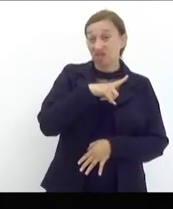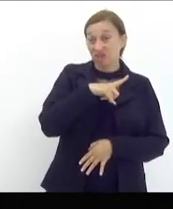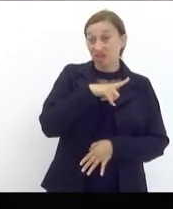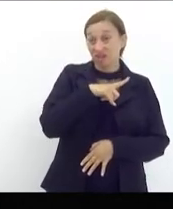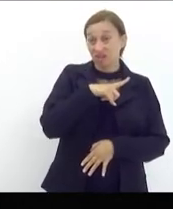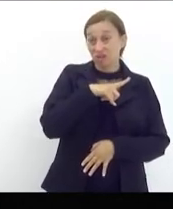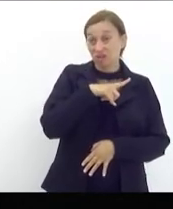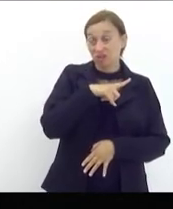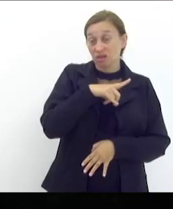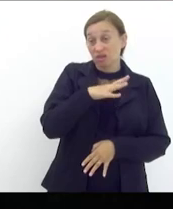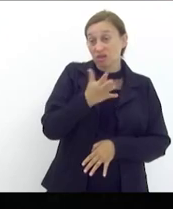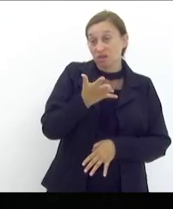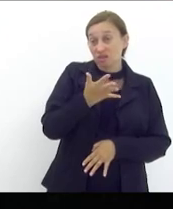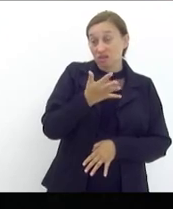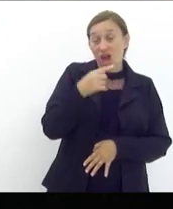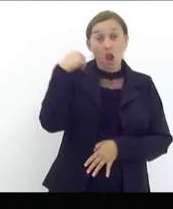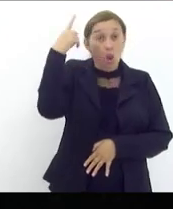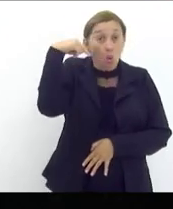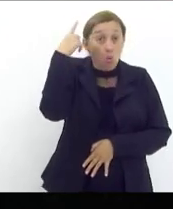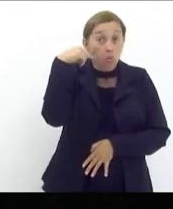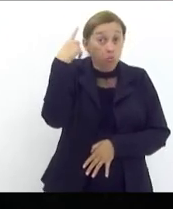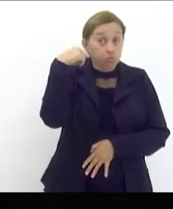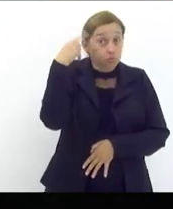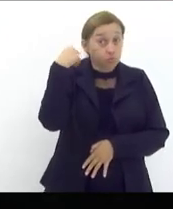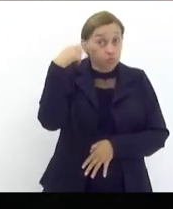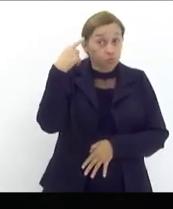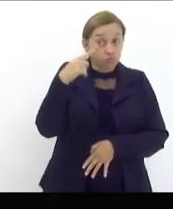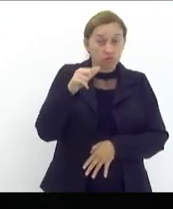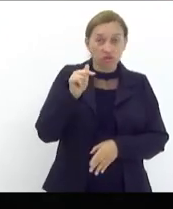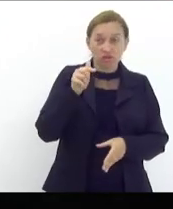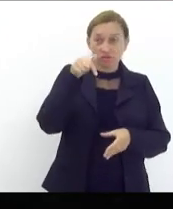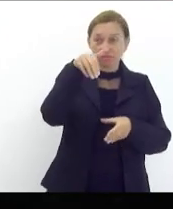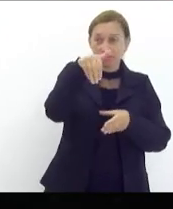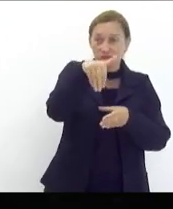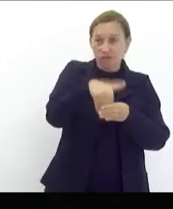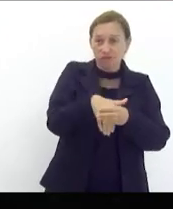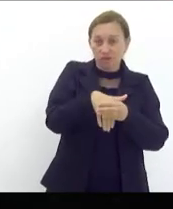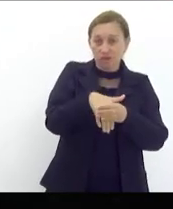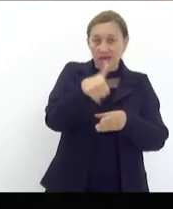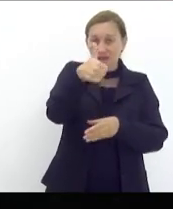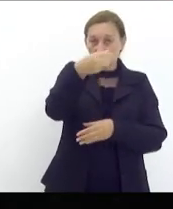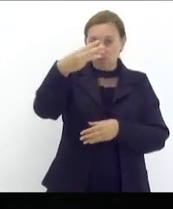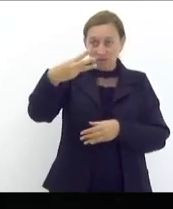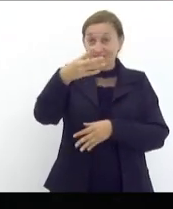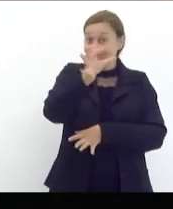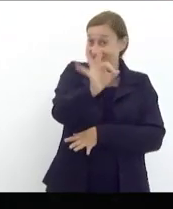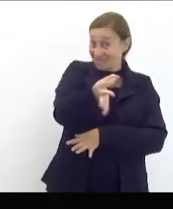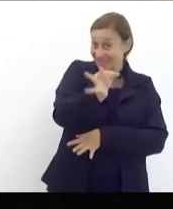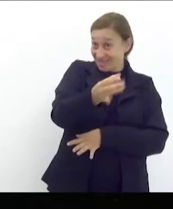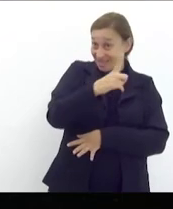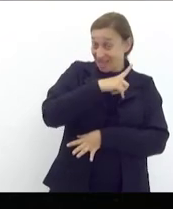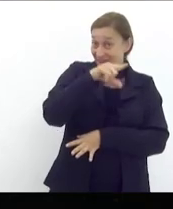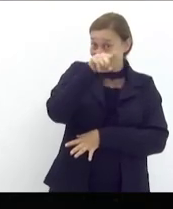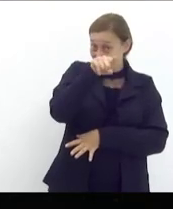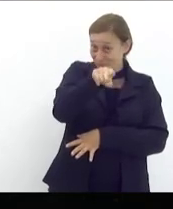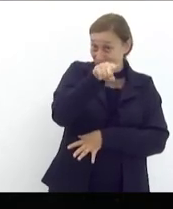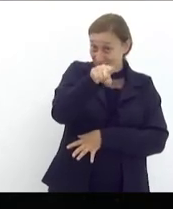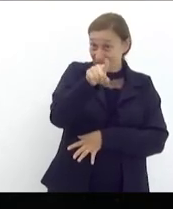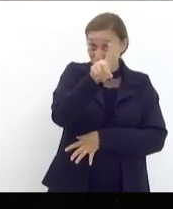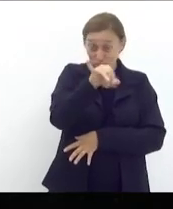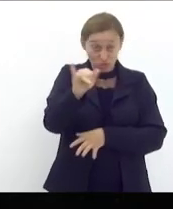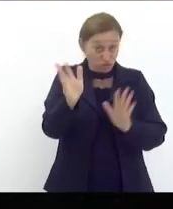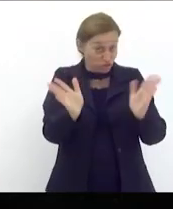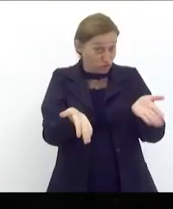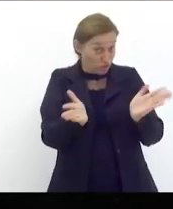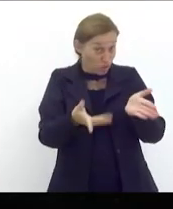loucura de digitar o número 13 eu tenho absoluta certeza que até você na data de hoje